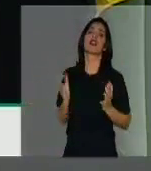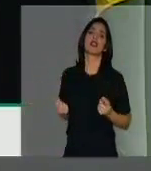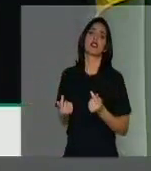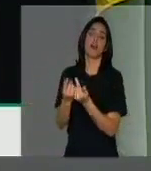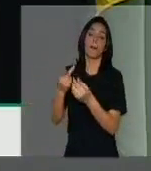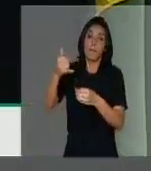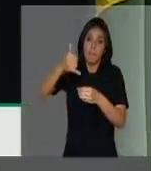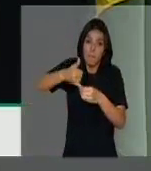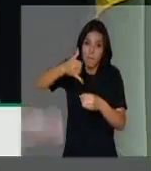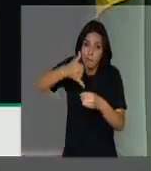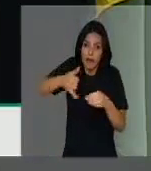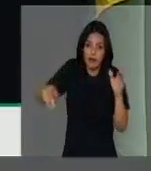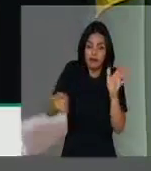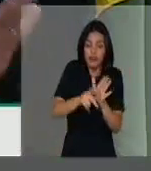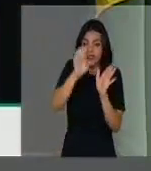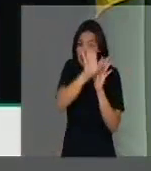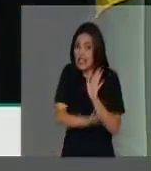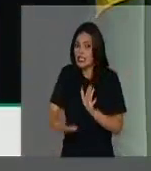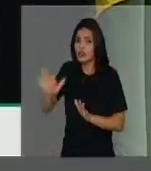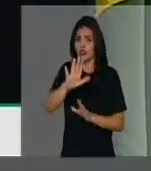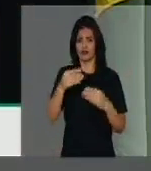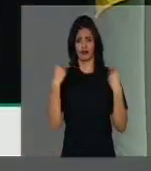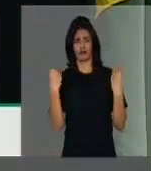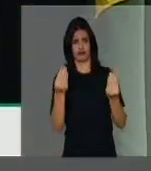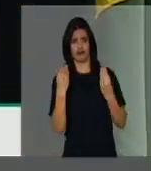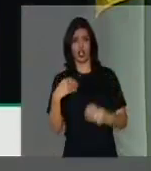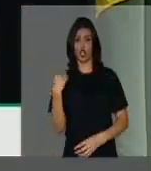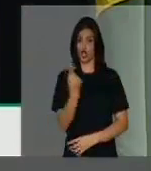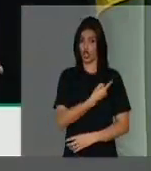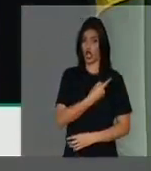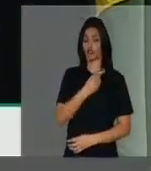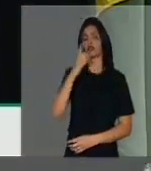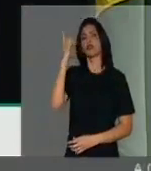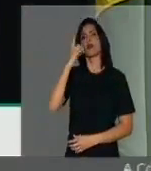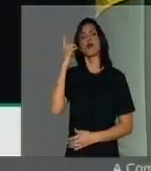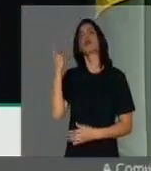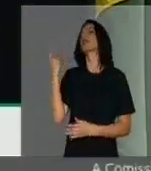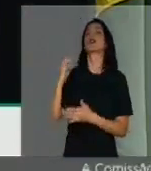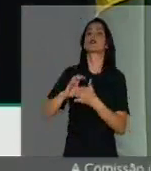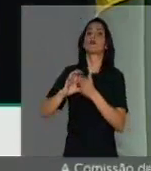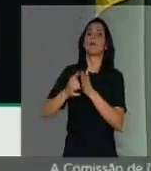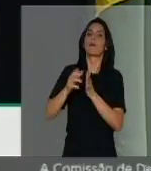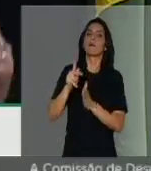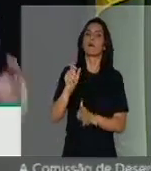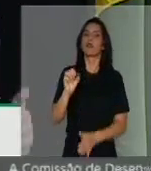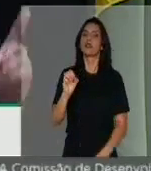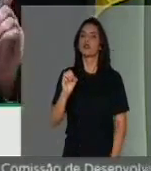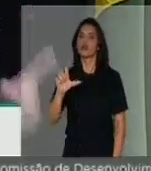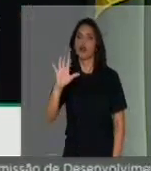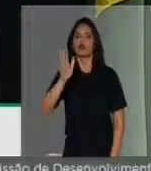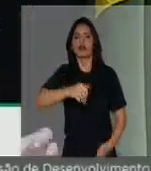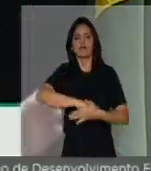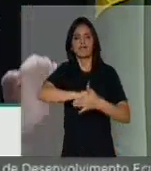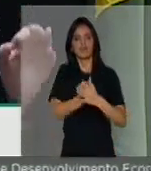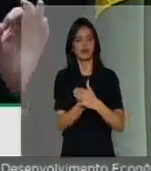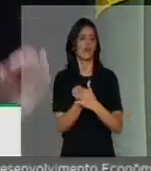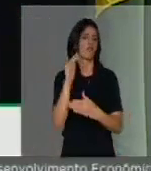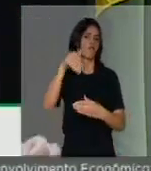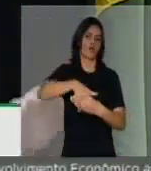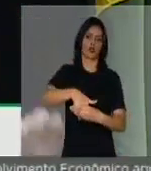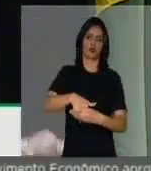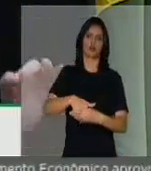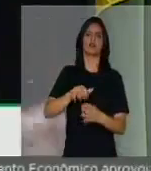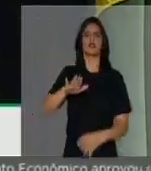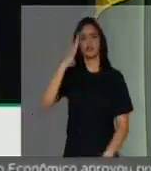nacional. Nós, a bancada do PSOL, vamos obstruir essa votação, já sabedores que o que o